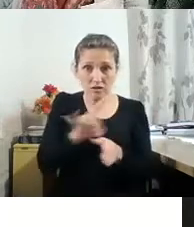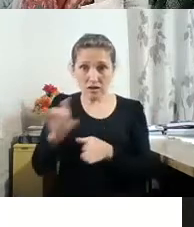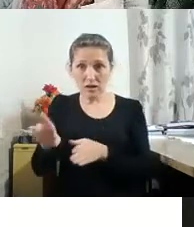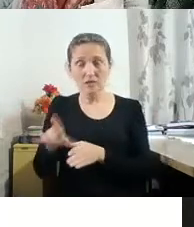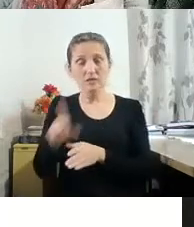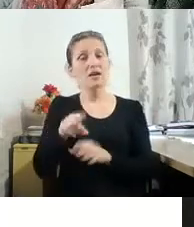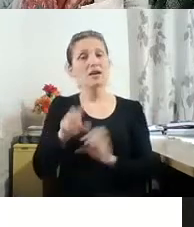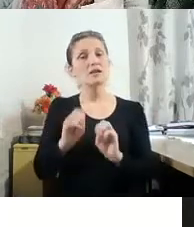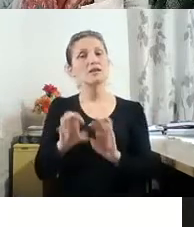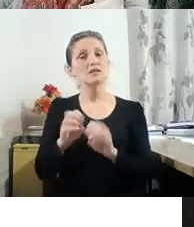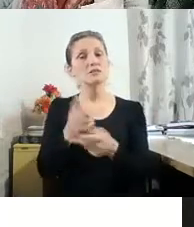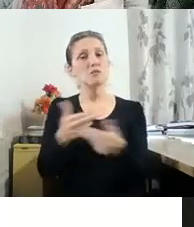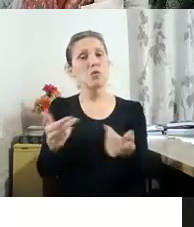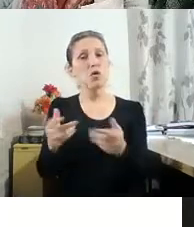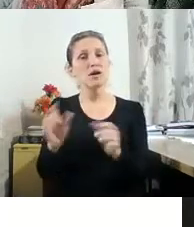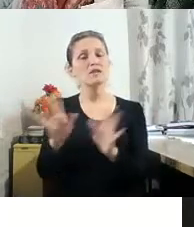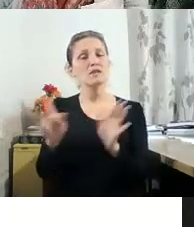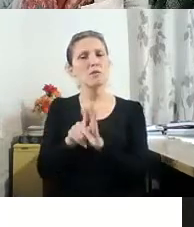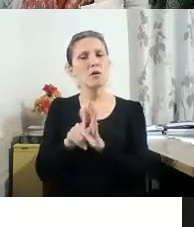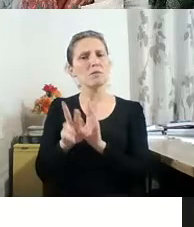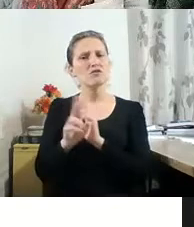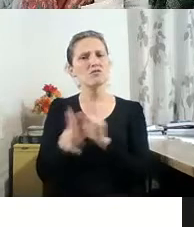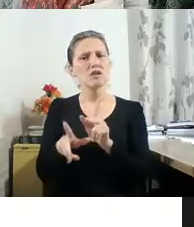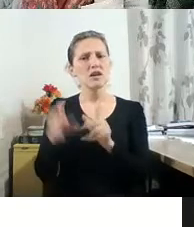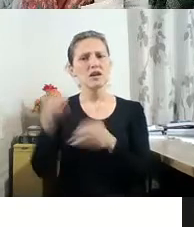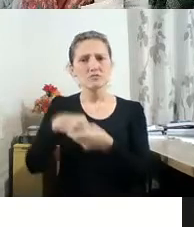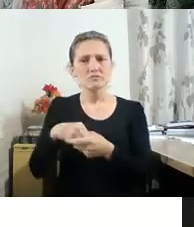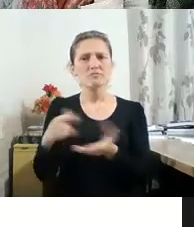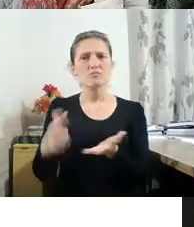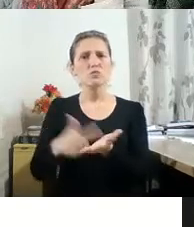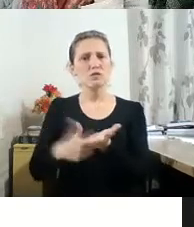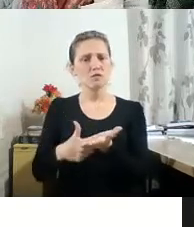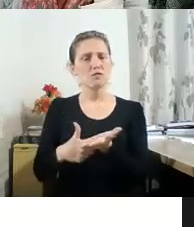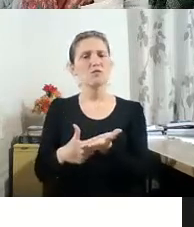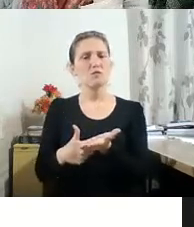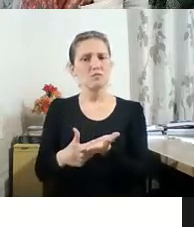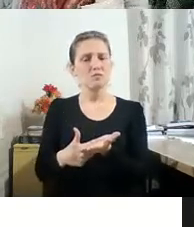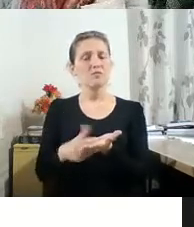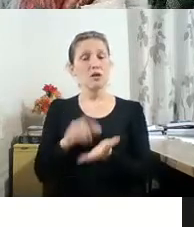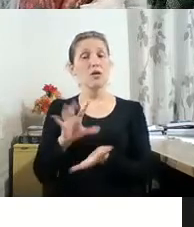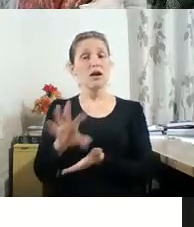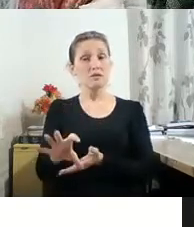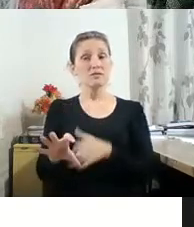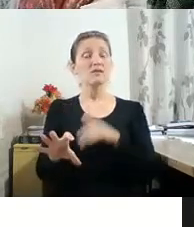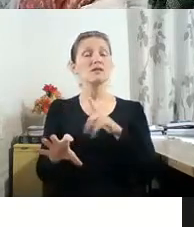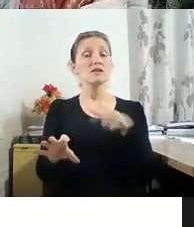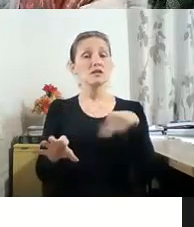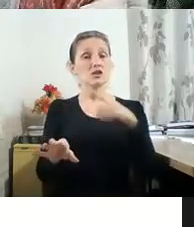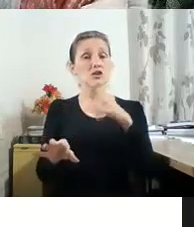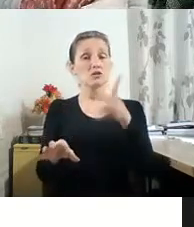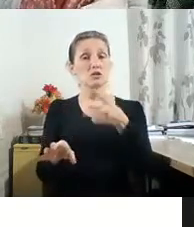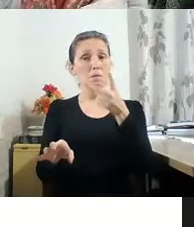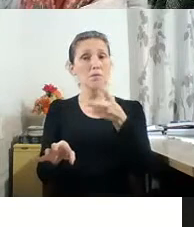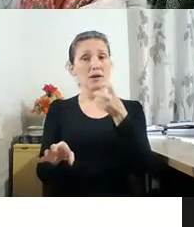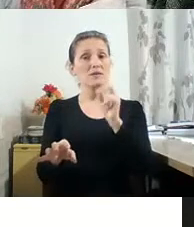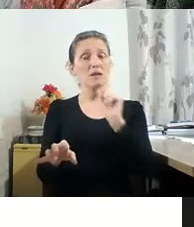dentro dessa estrutura do livro. Então, é assim que a gente consegue ver o livro